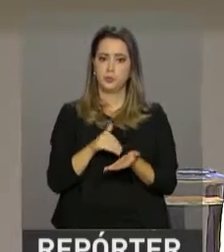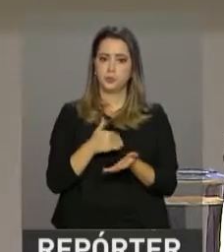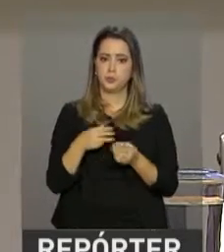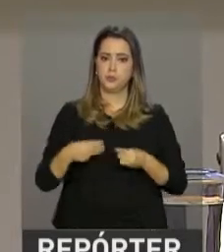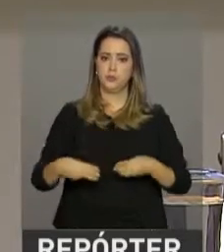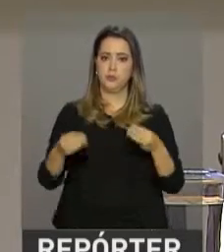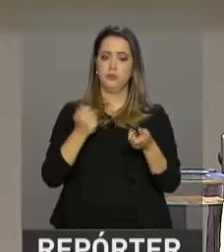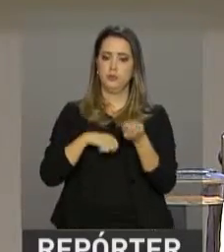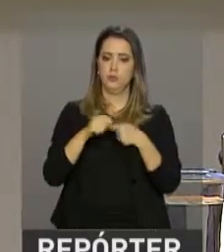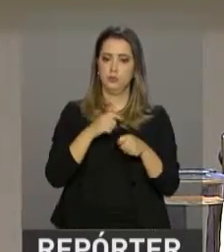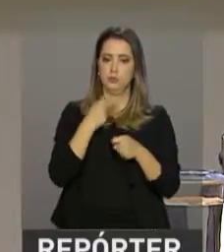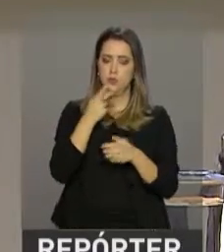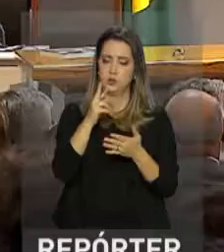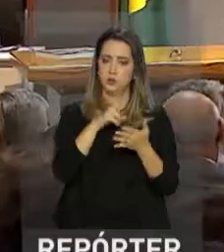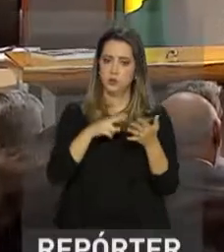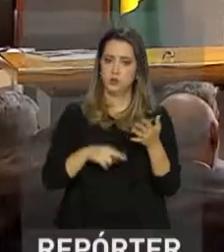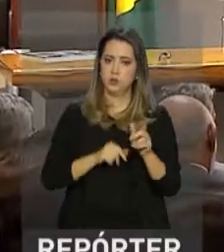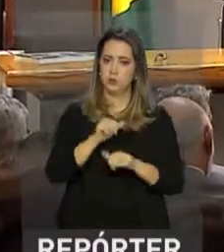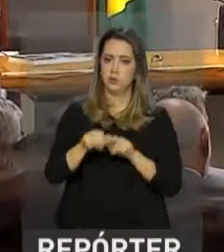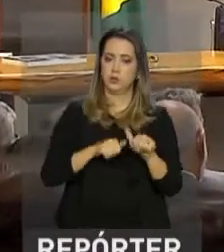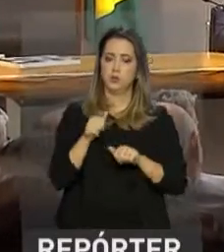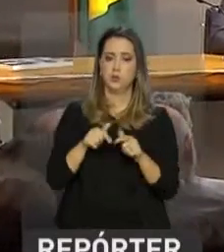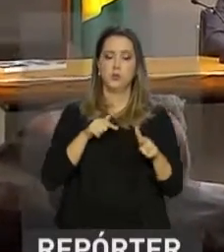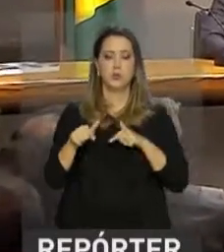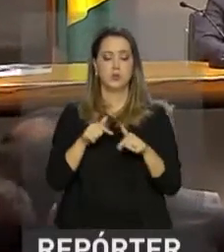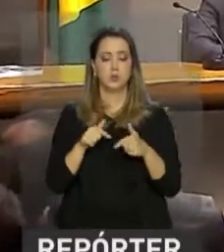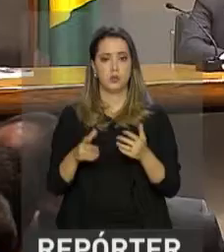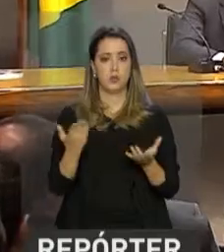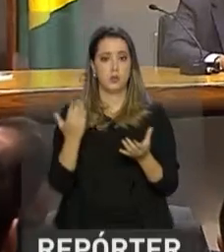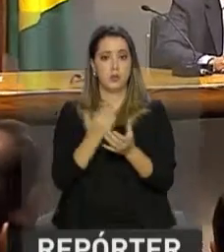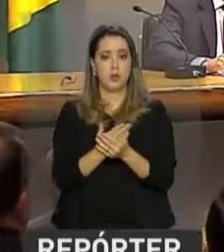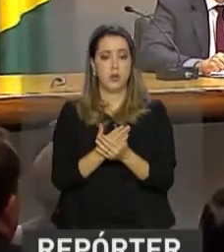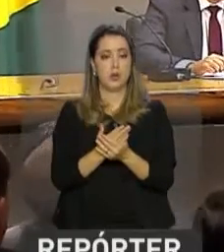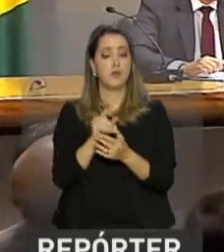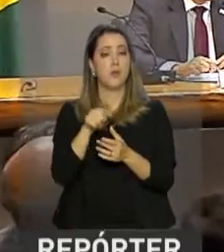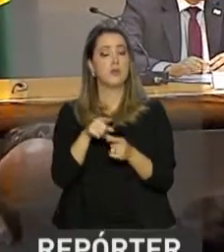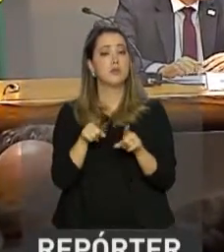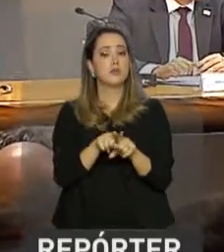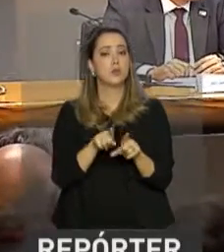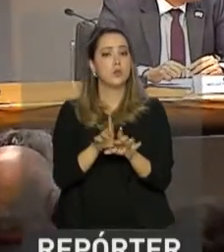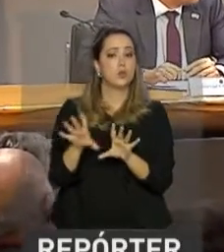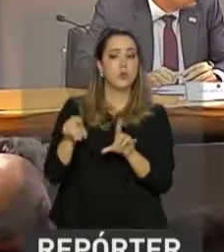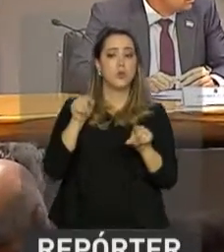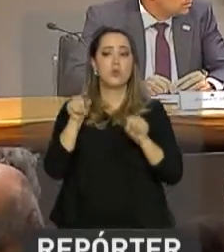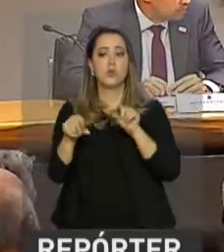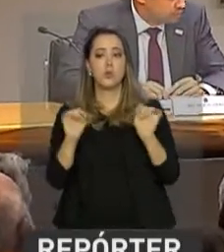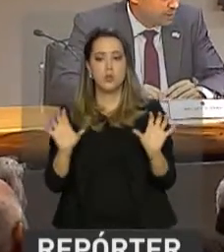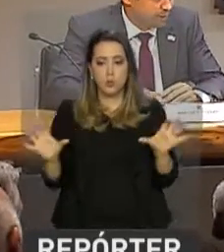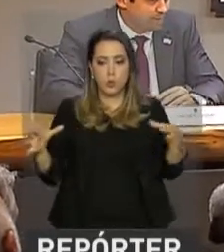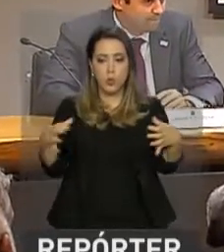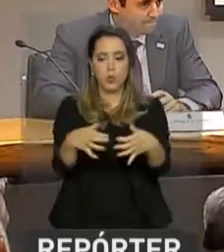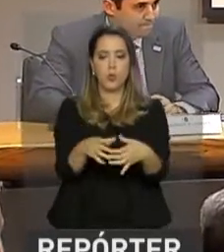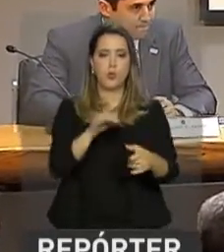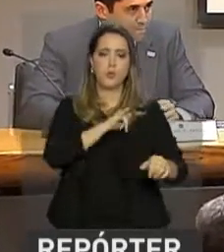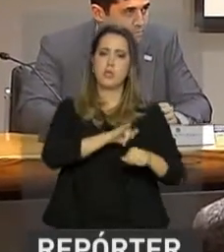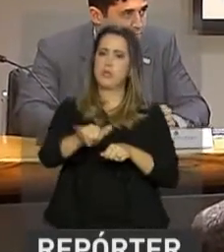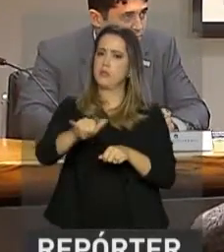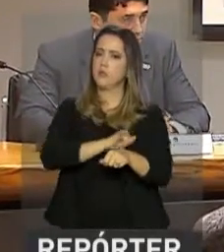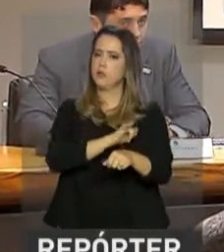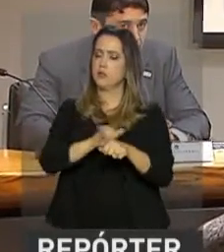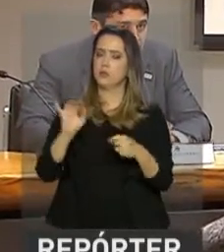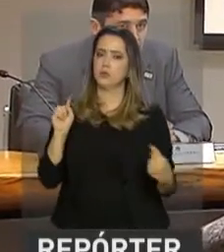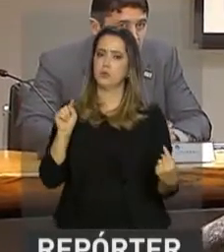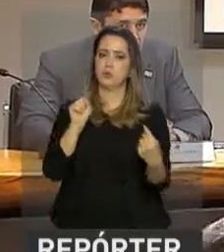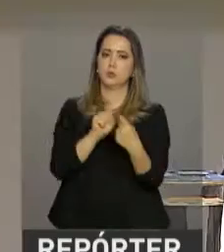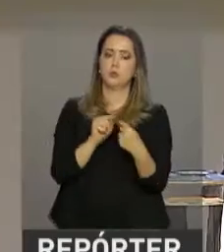Fazenda defendeu que o relatório mudou as práticas da pasta com decisões coletivas e estratégia para se atingir